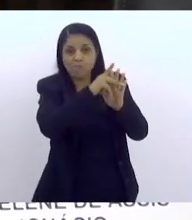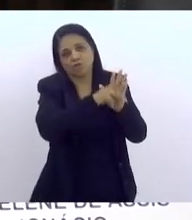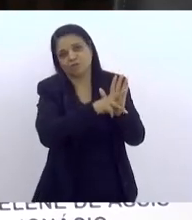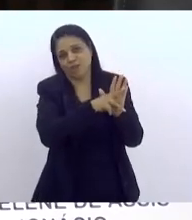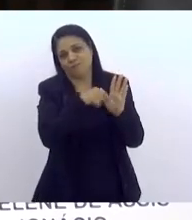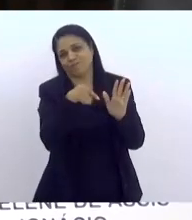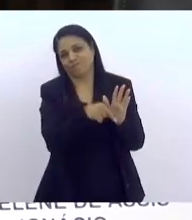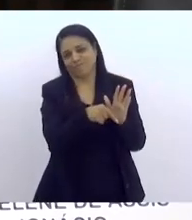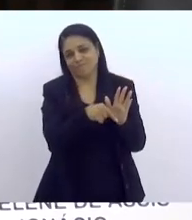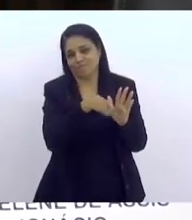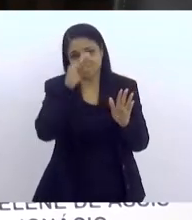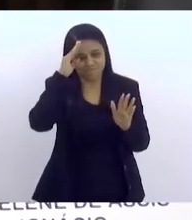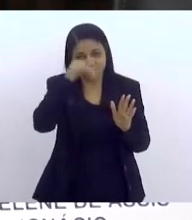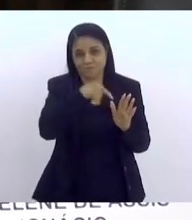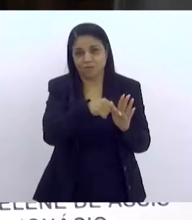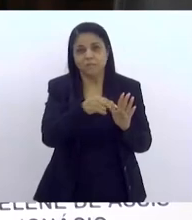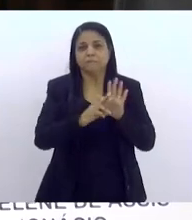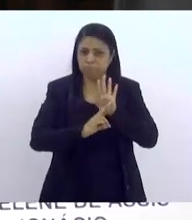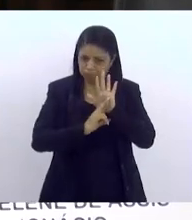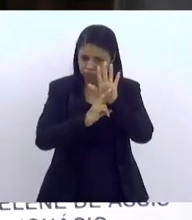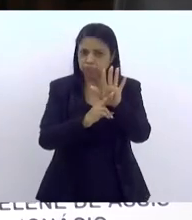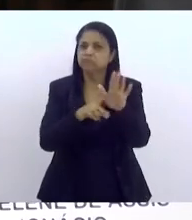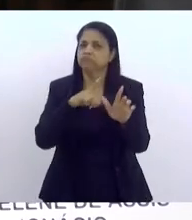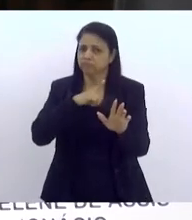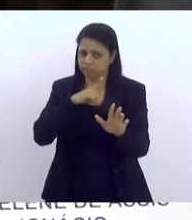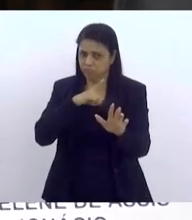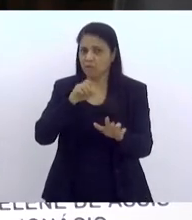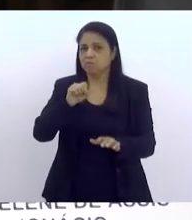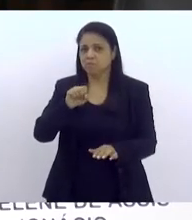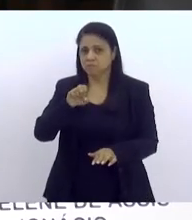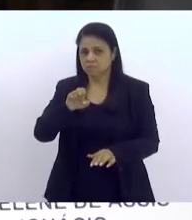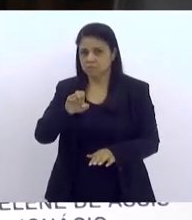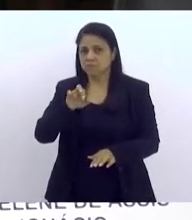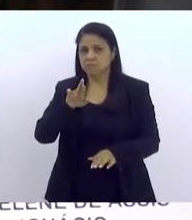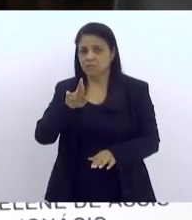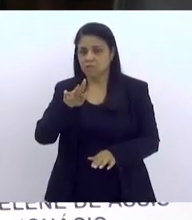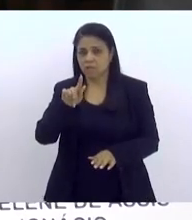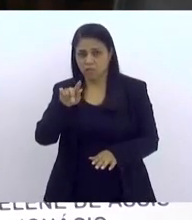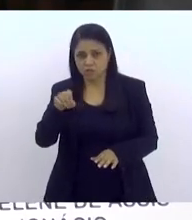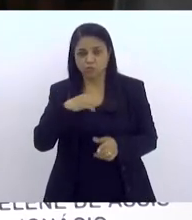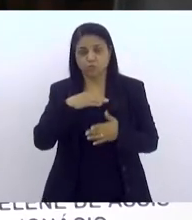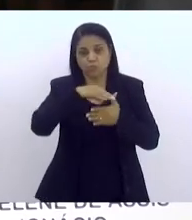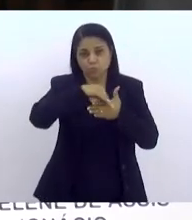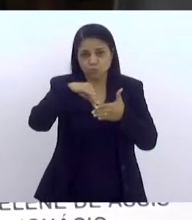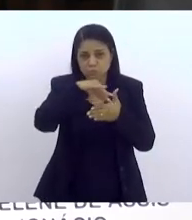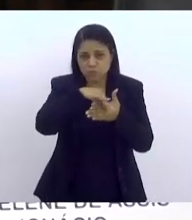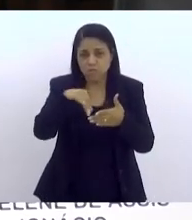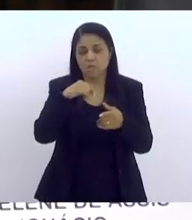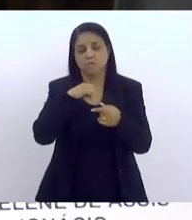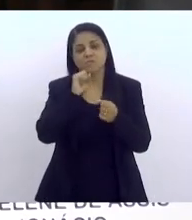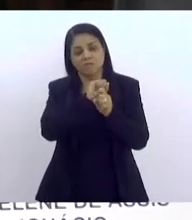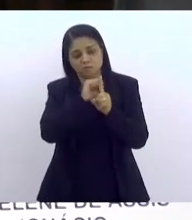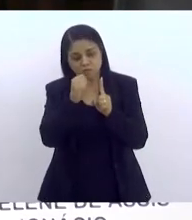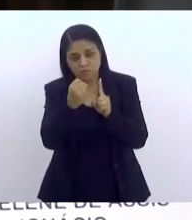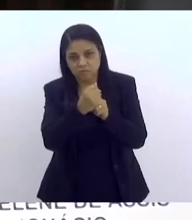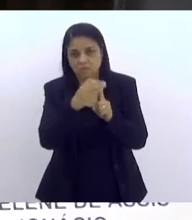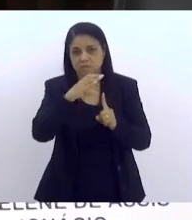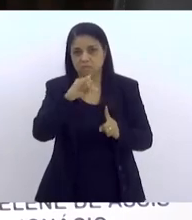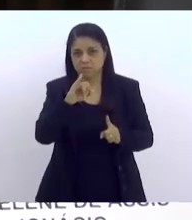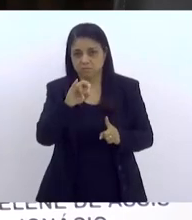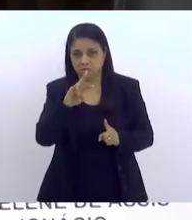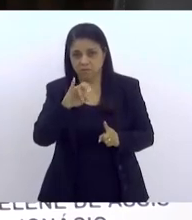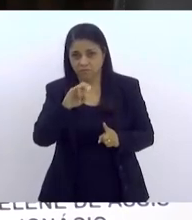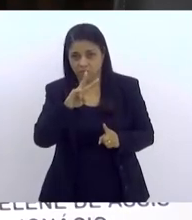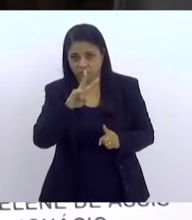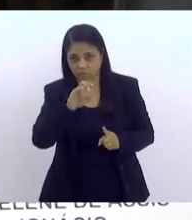Acho que nós aqui temos representação, conforme falou o Sérgio, do conselho, dos conselhos, da sociedade civil, das